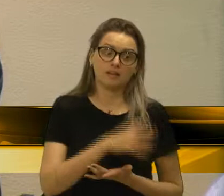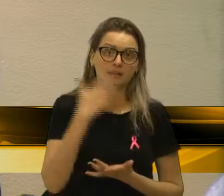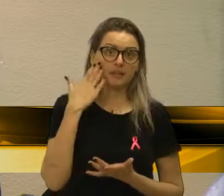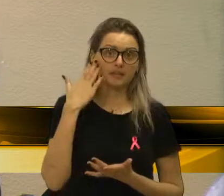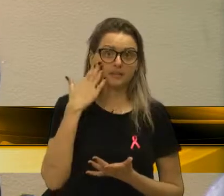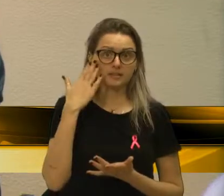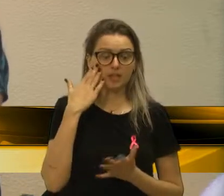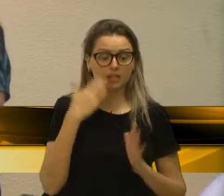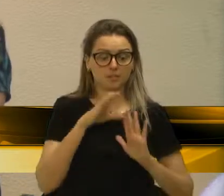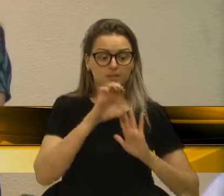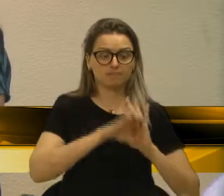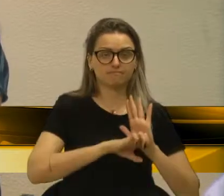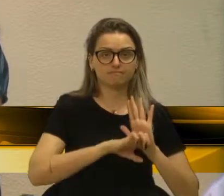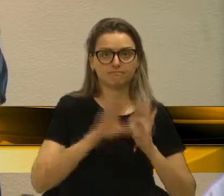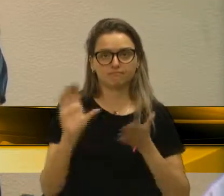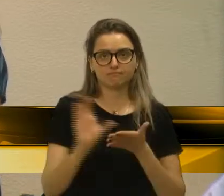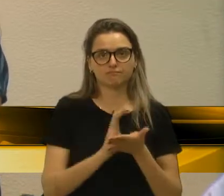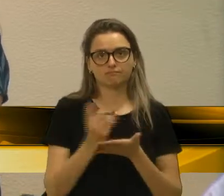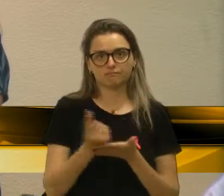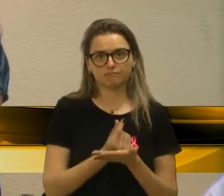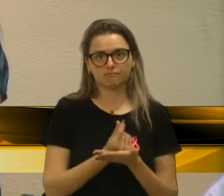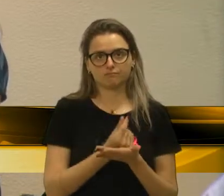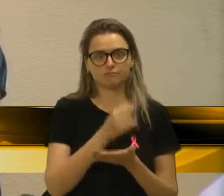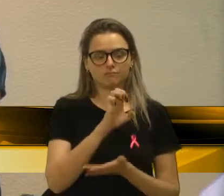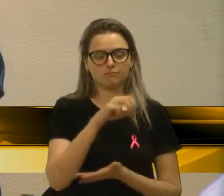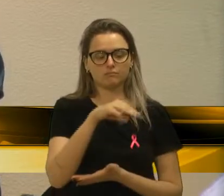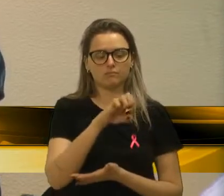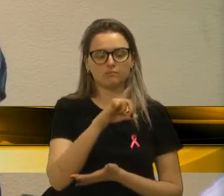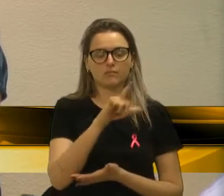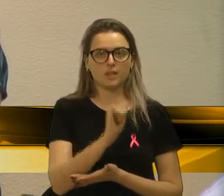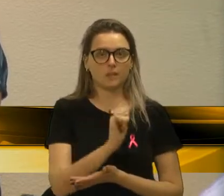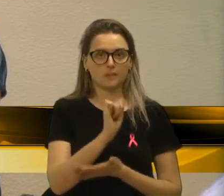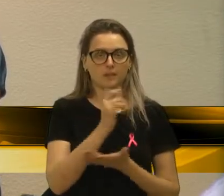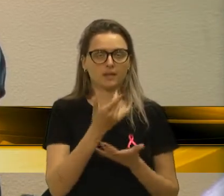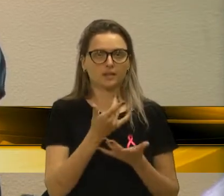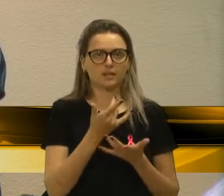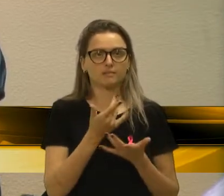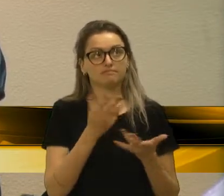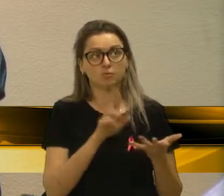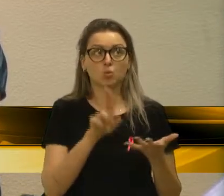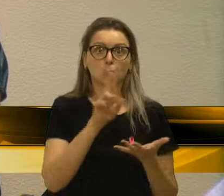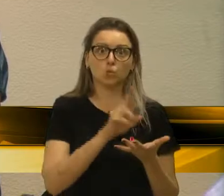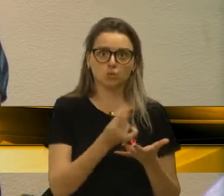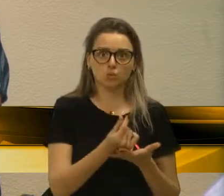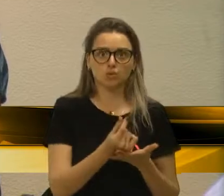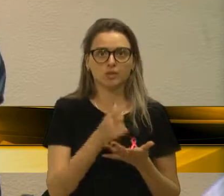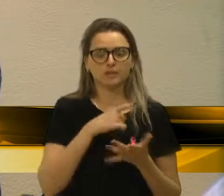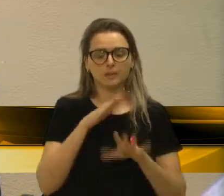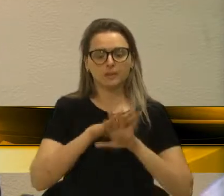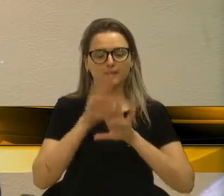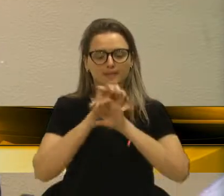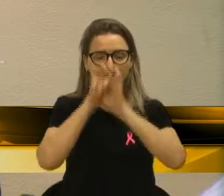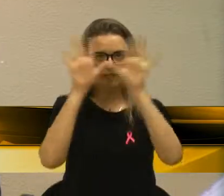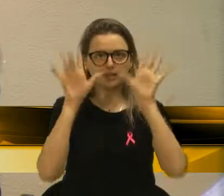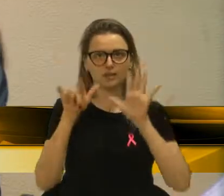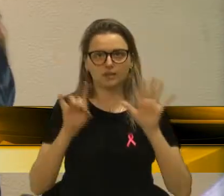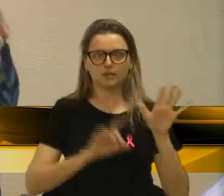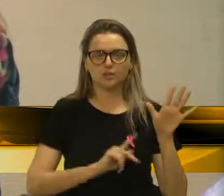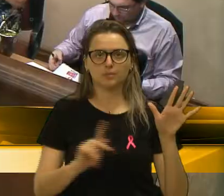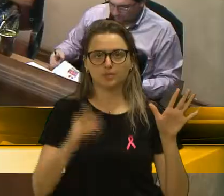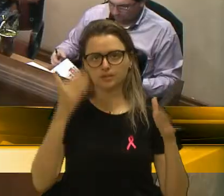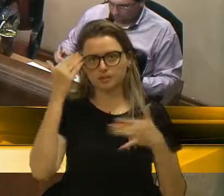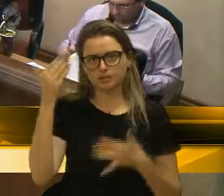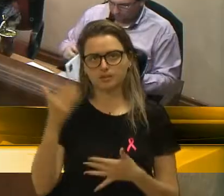emenda, onde justifique a aplicação dos recursos, e isso a gente possa ter mais clareza. Era isso, presidente.